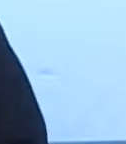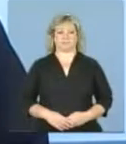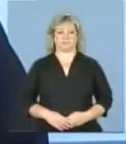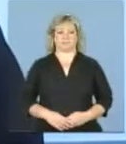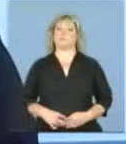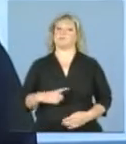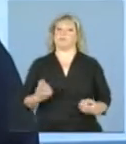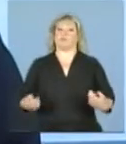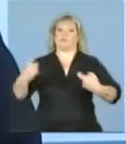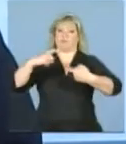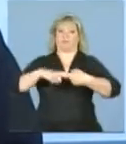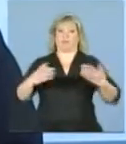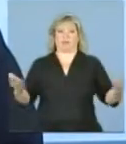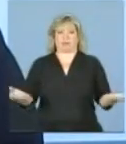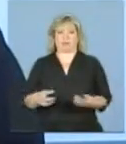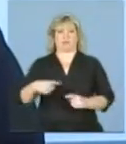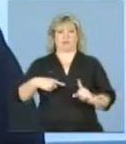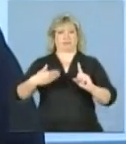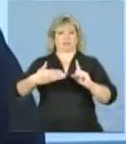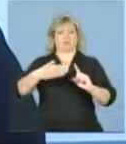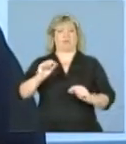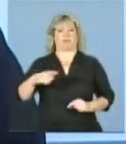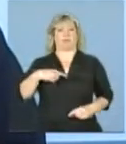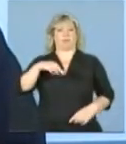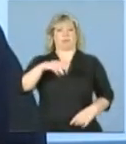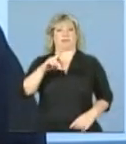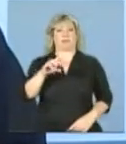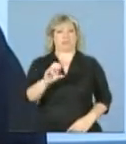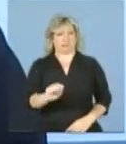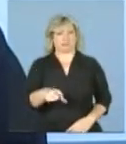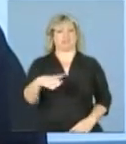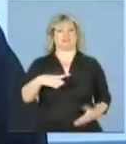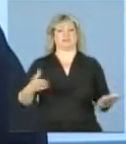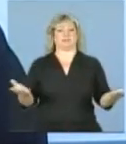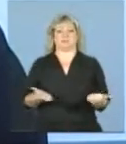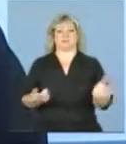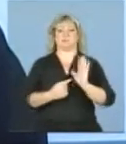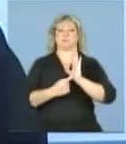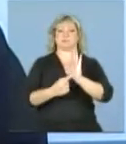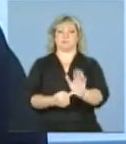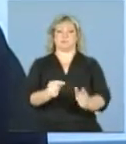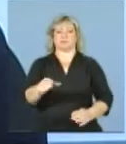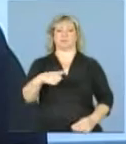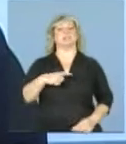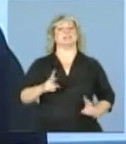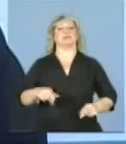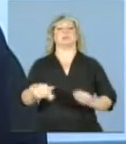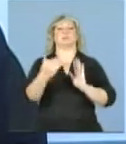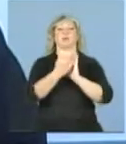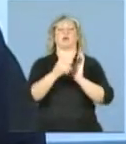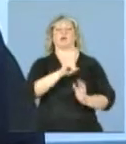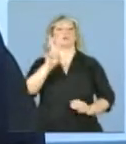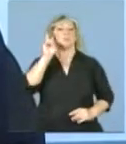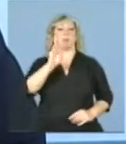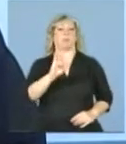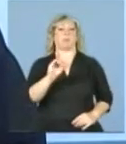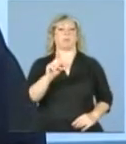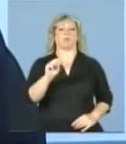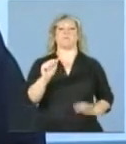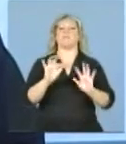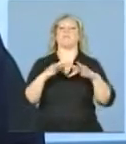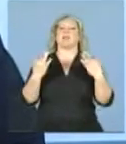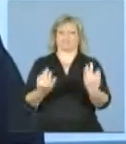Estamos de volta com a teleconferência do MDS, o Ministério do Desenvolvimento Social e Combate à Fome, sobre o programa Bolsa Família. Continua